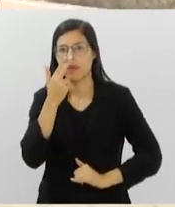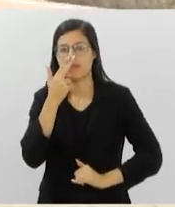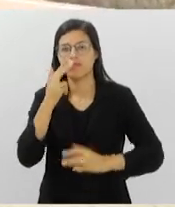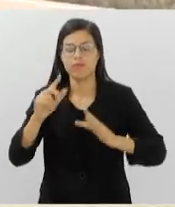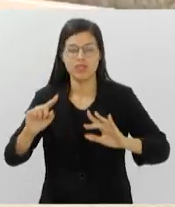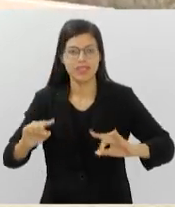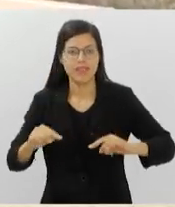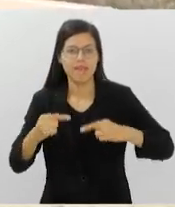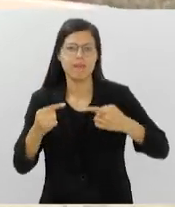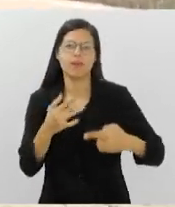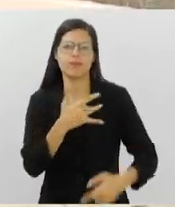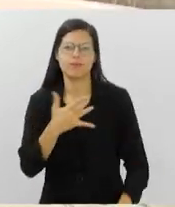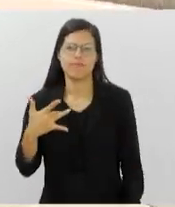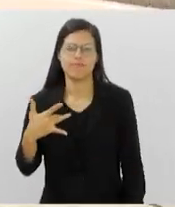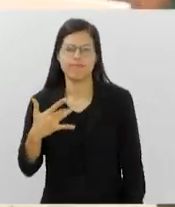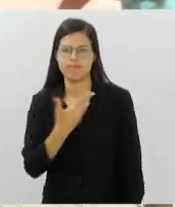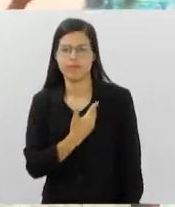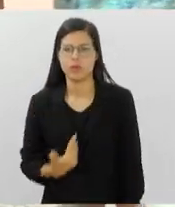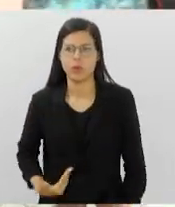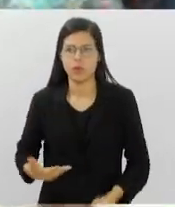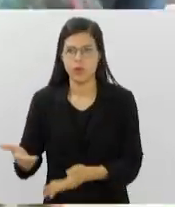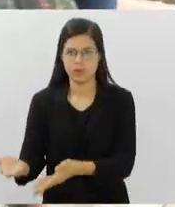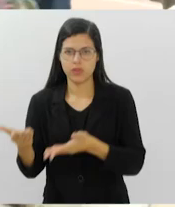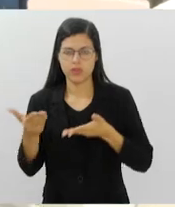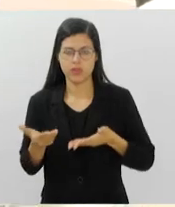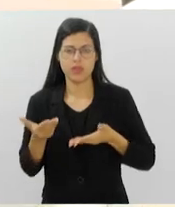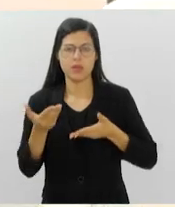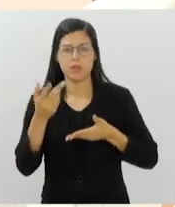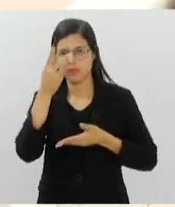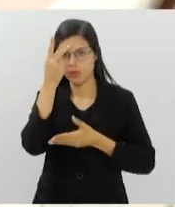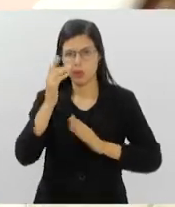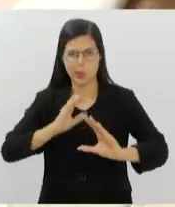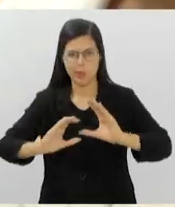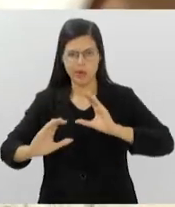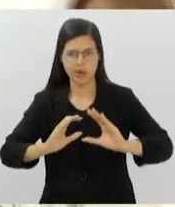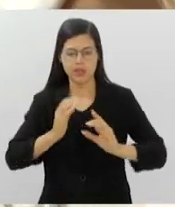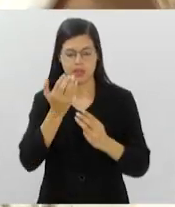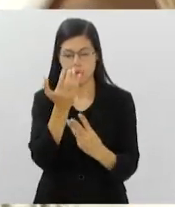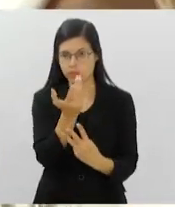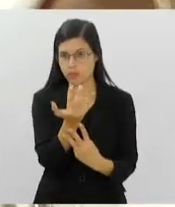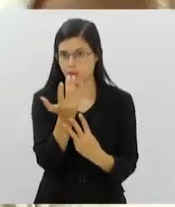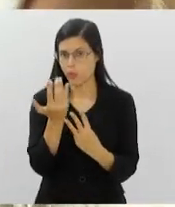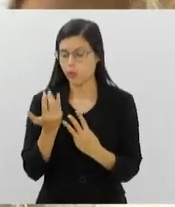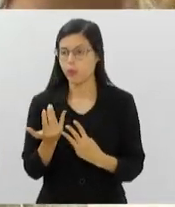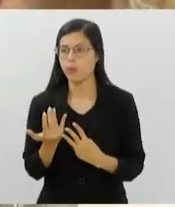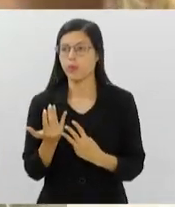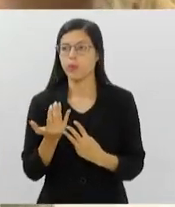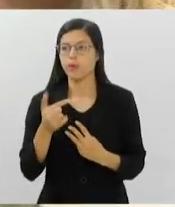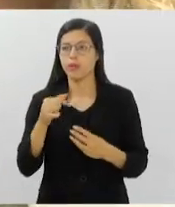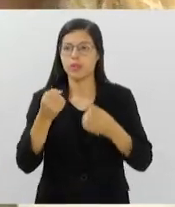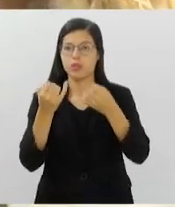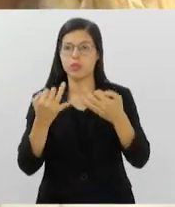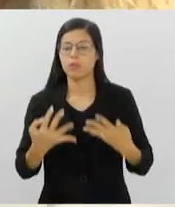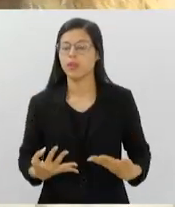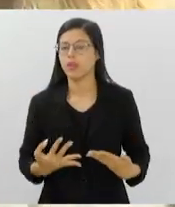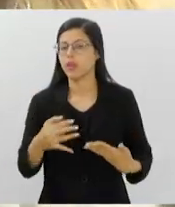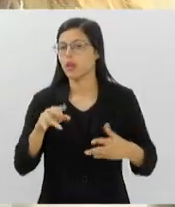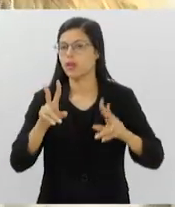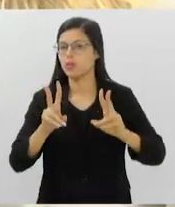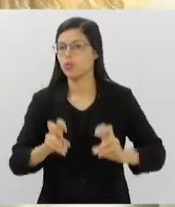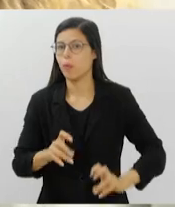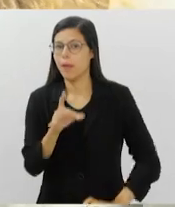isso, nós convidamos hoje a superintendente de comunicação da Universidade Federal Fluminense para explicar para a gente um pouco melhor sobre